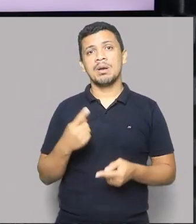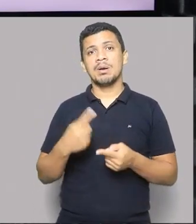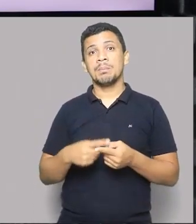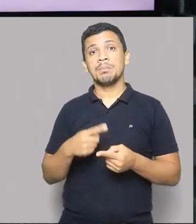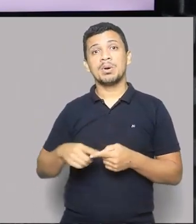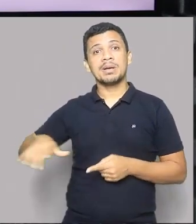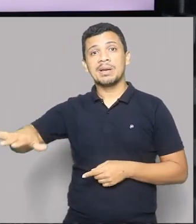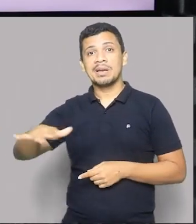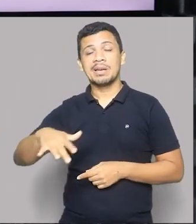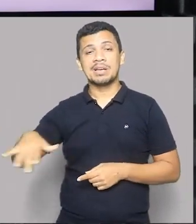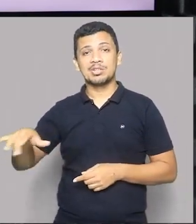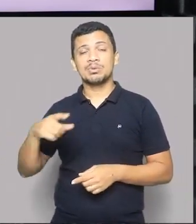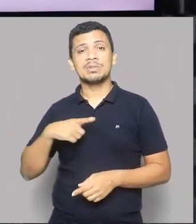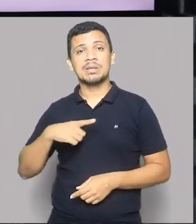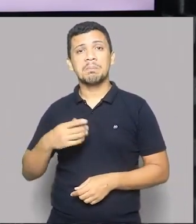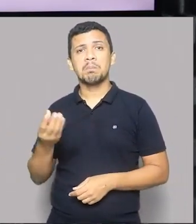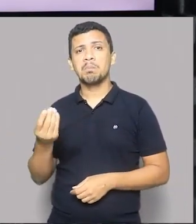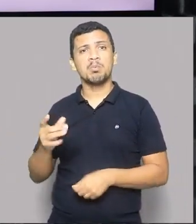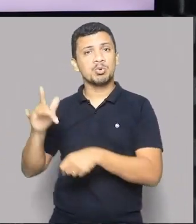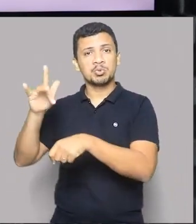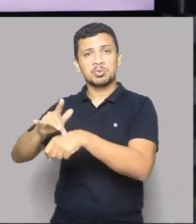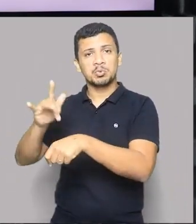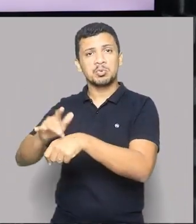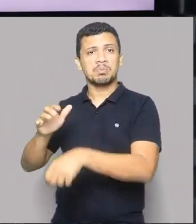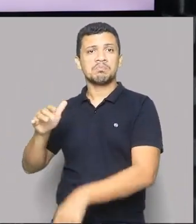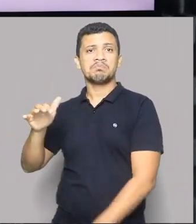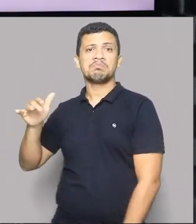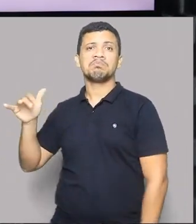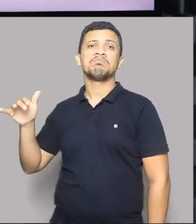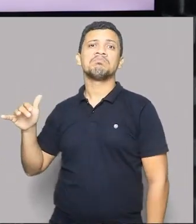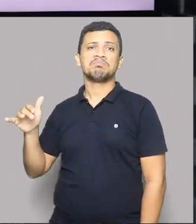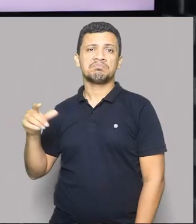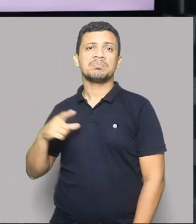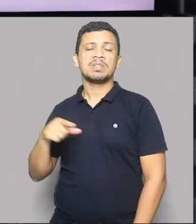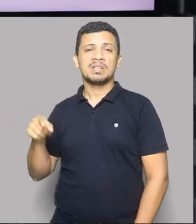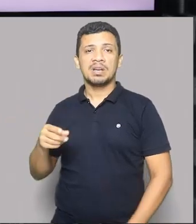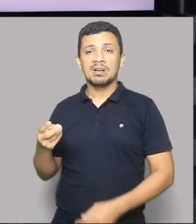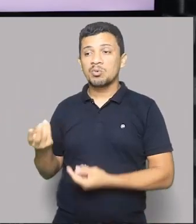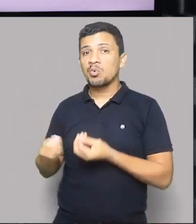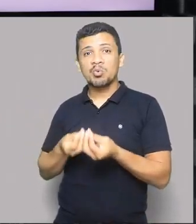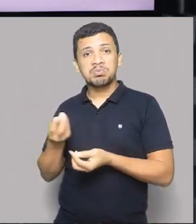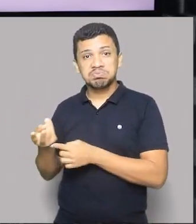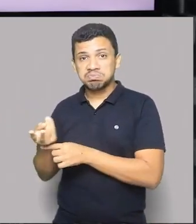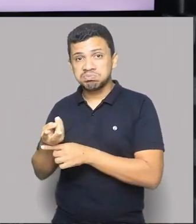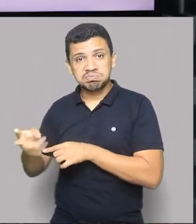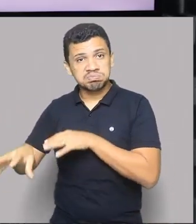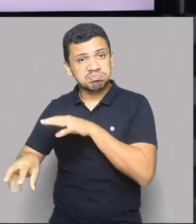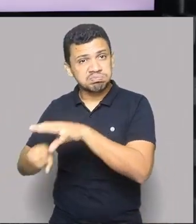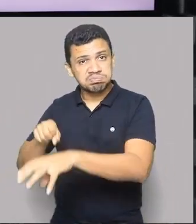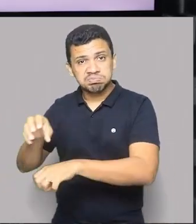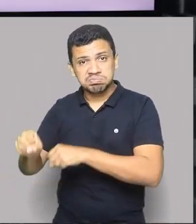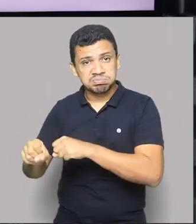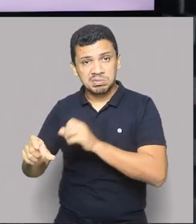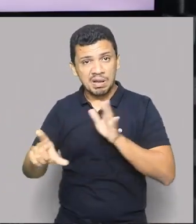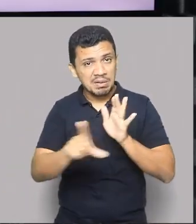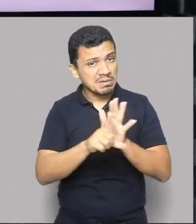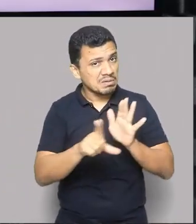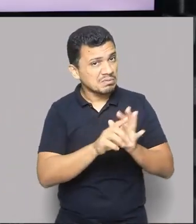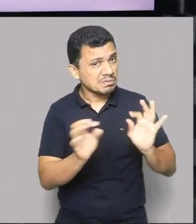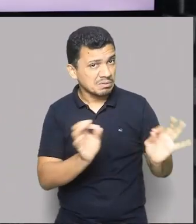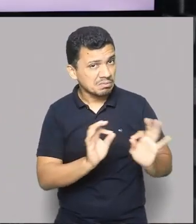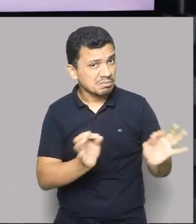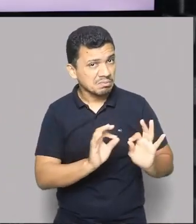muito ouro. A exploração ilegal do ouro nesta região. E, lógico,